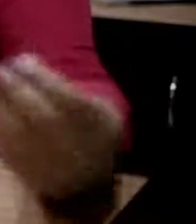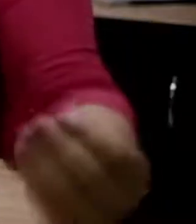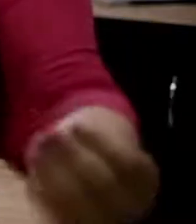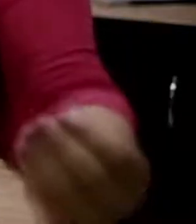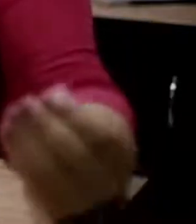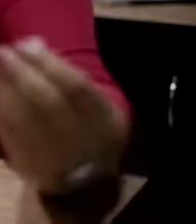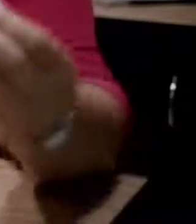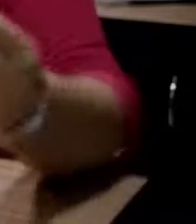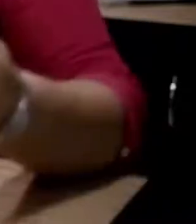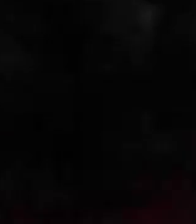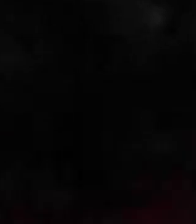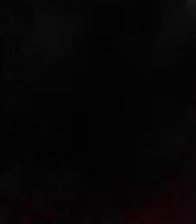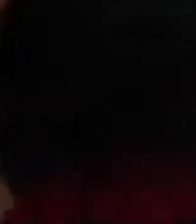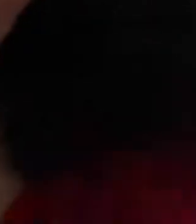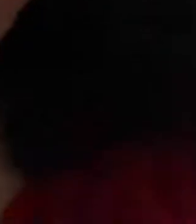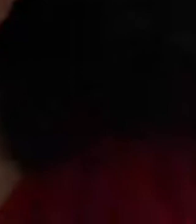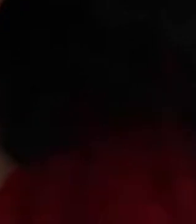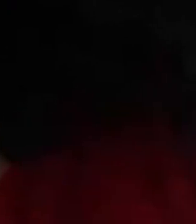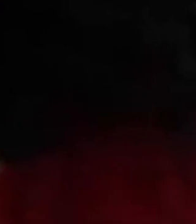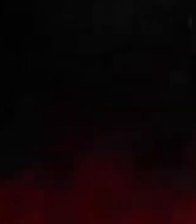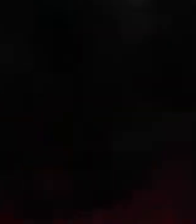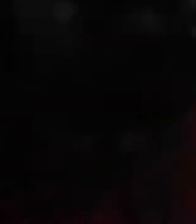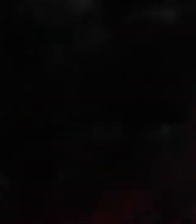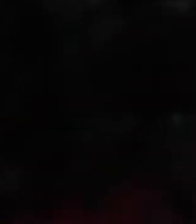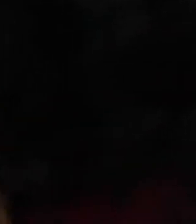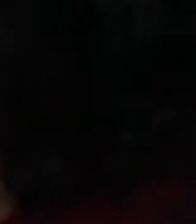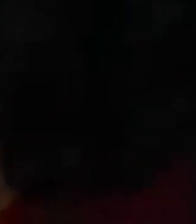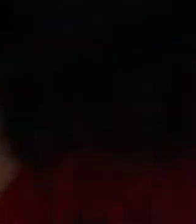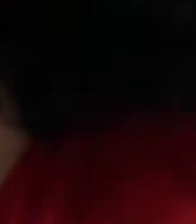conduziu sempre para ler, para escrever.